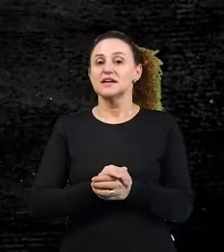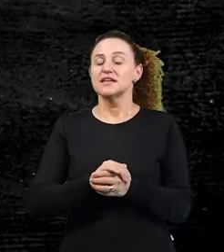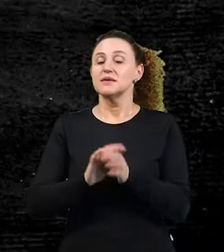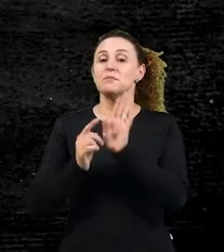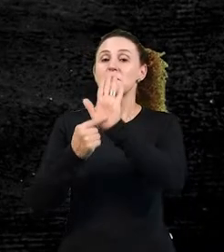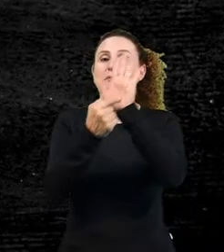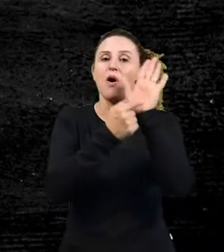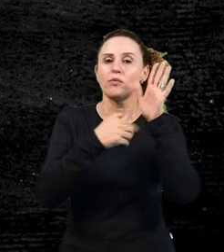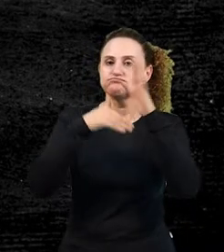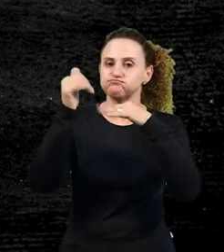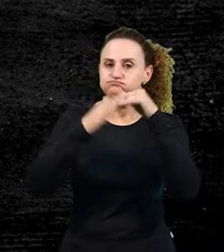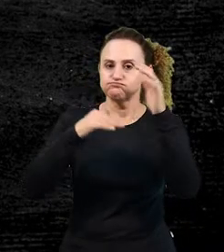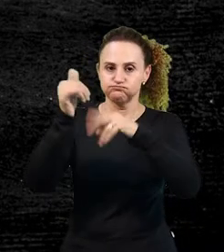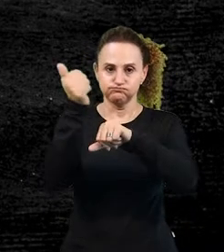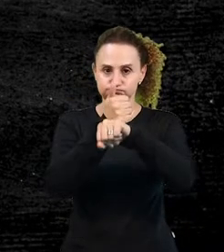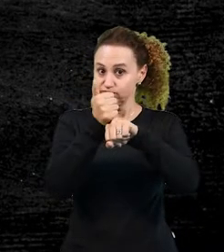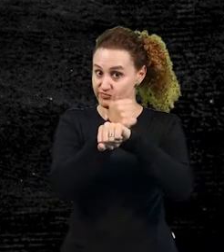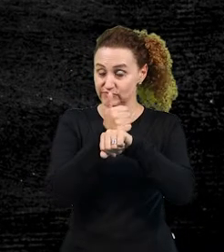profissão